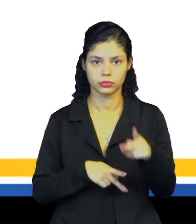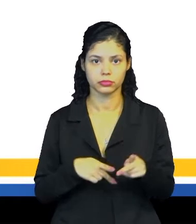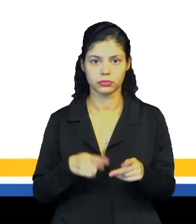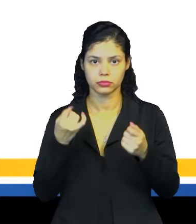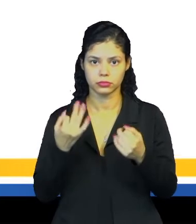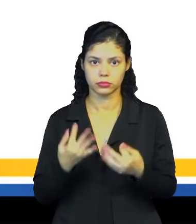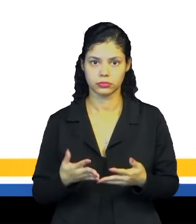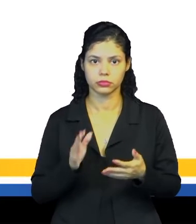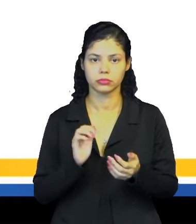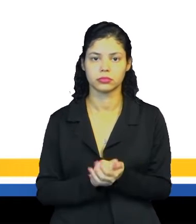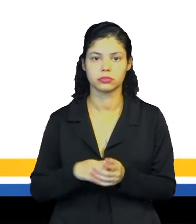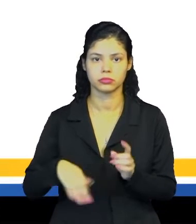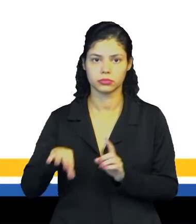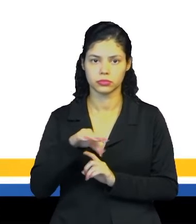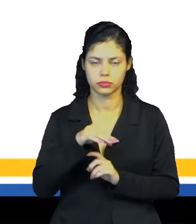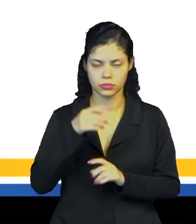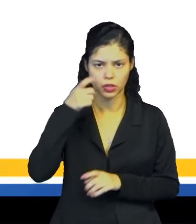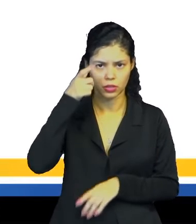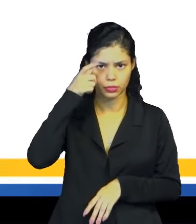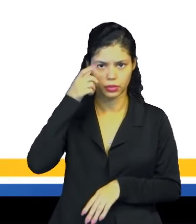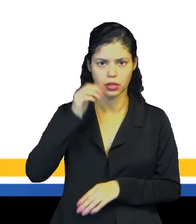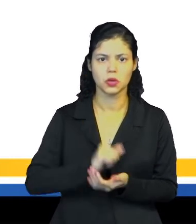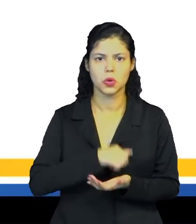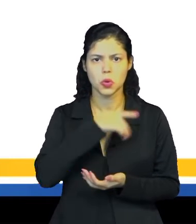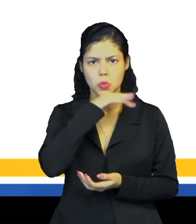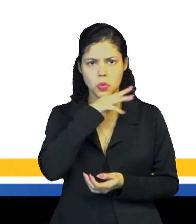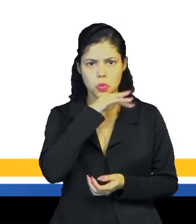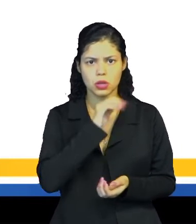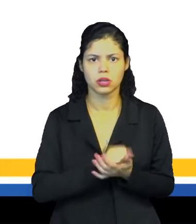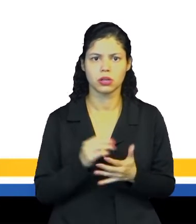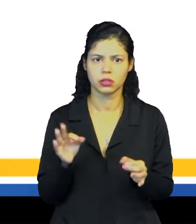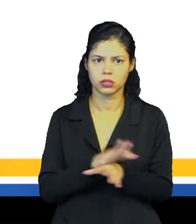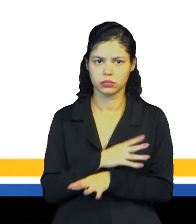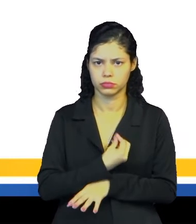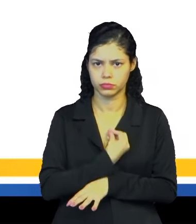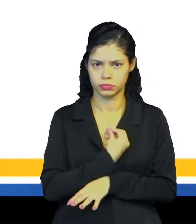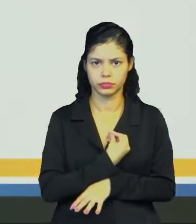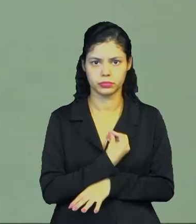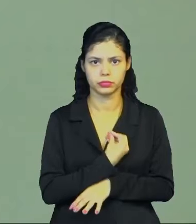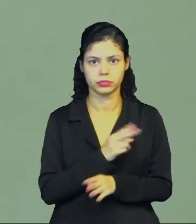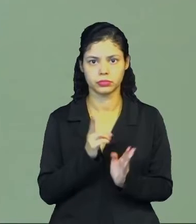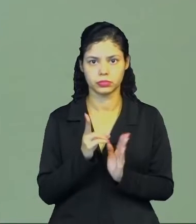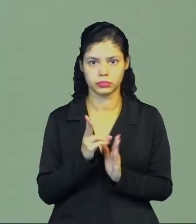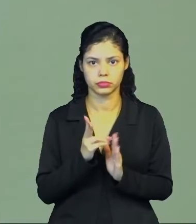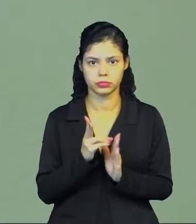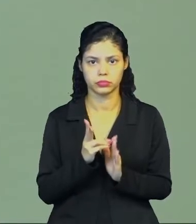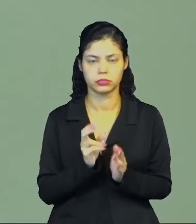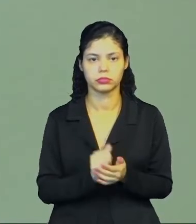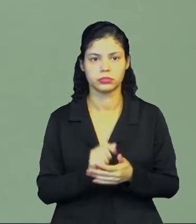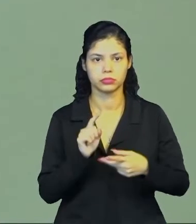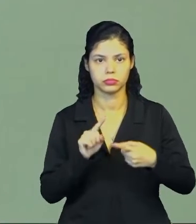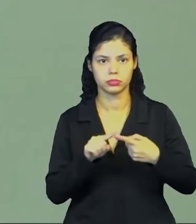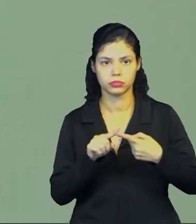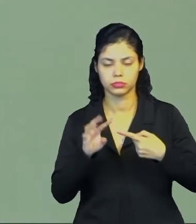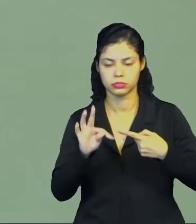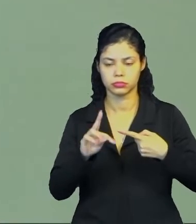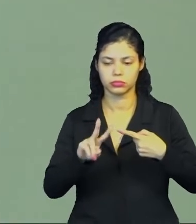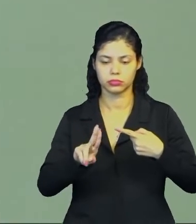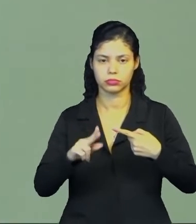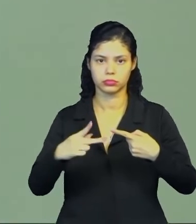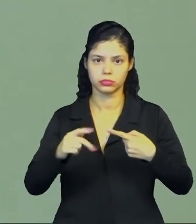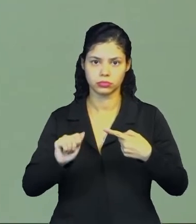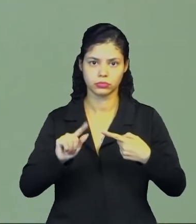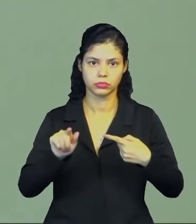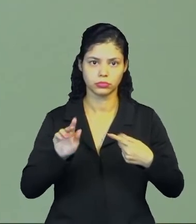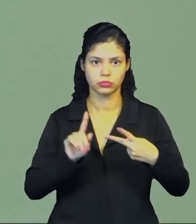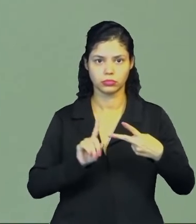tratava-se de um espírito maléfico, que perturbava a vida dos índios. Então, nós tínhamos aí o Tupã, que é o deus,